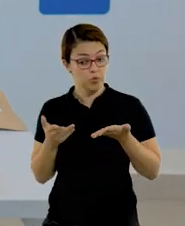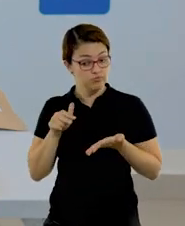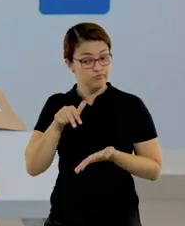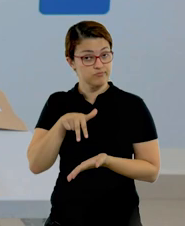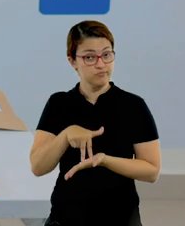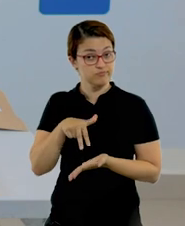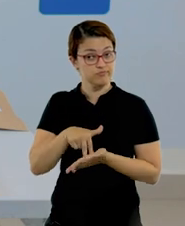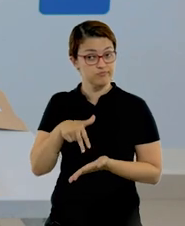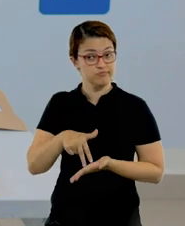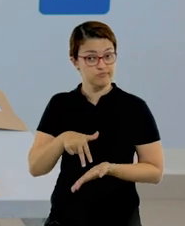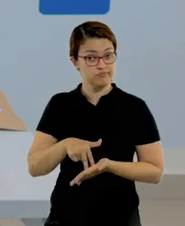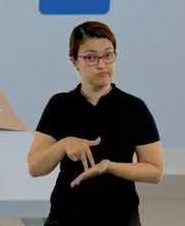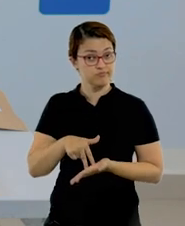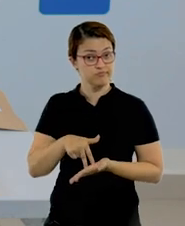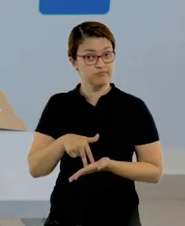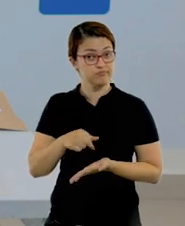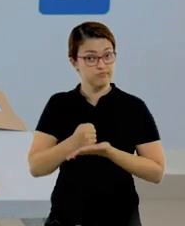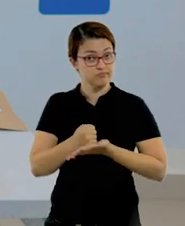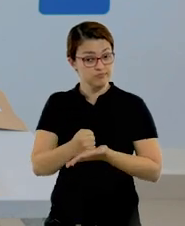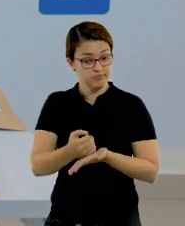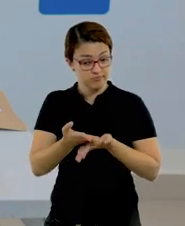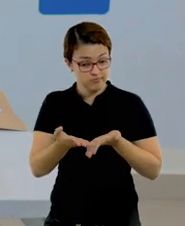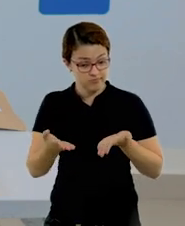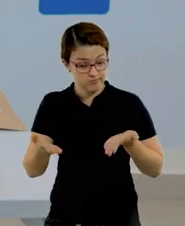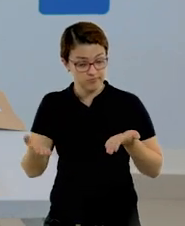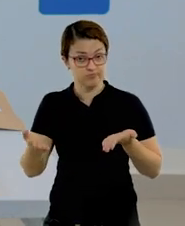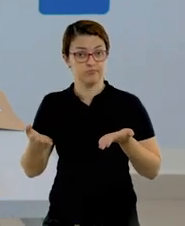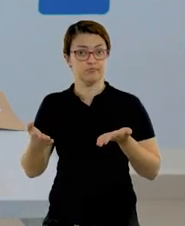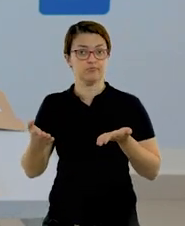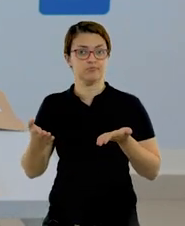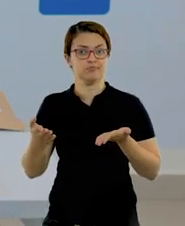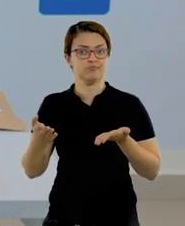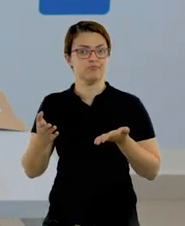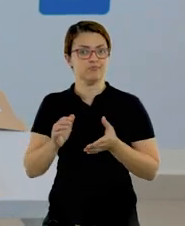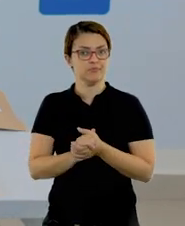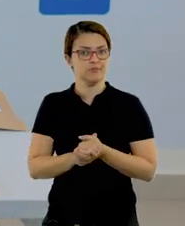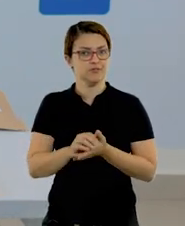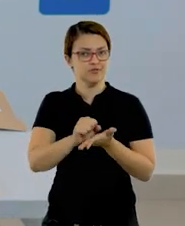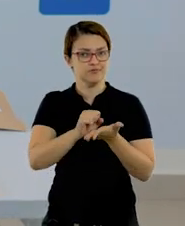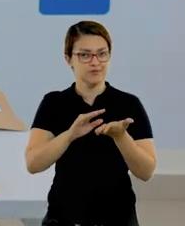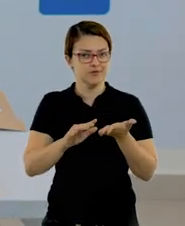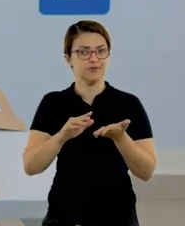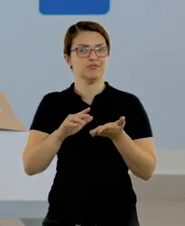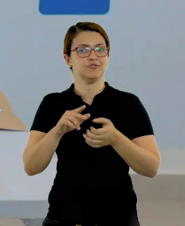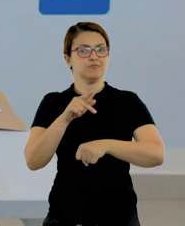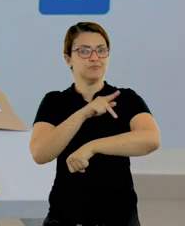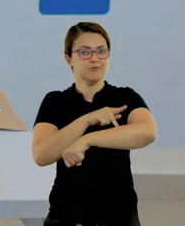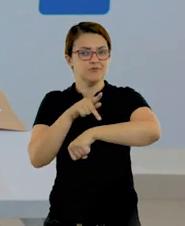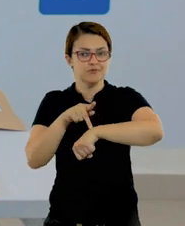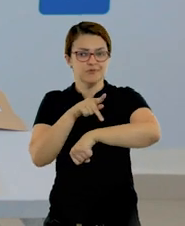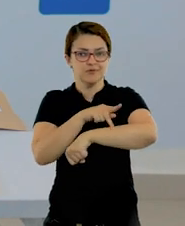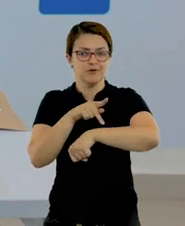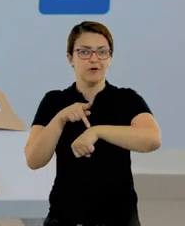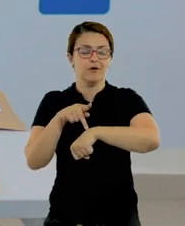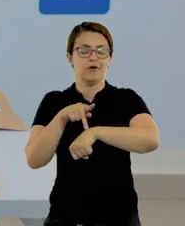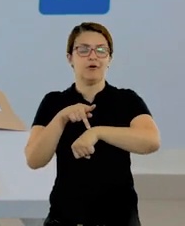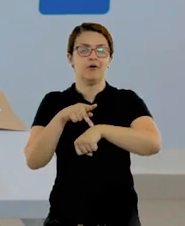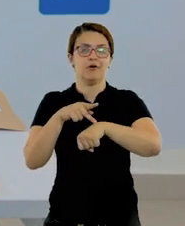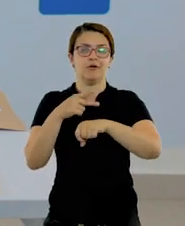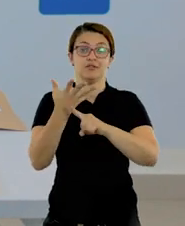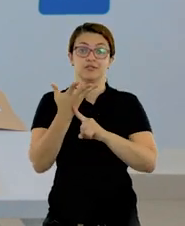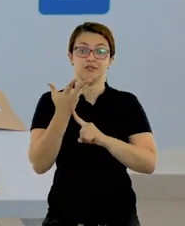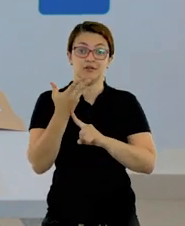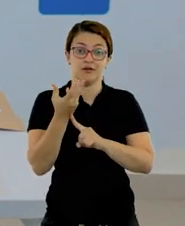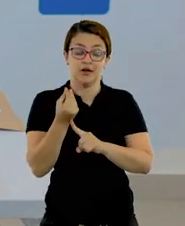trazendo propostas pedagógicas da disciplina de arte. Todas essas atividades vocês vão encontrar no link